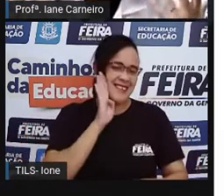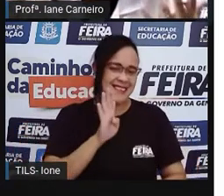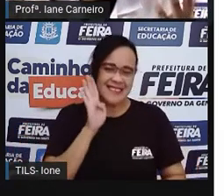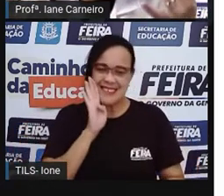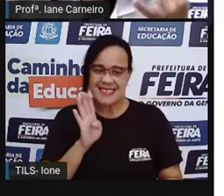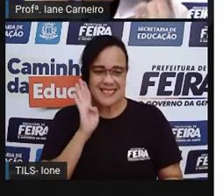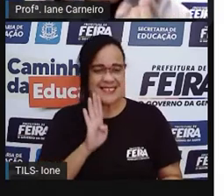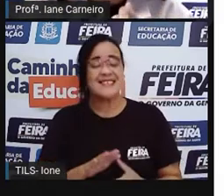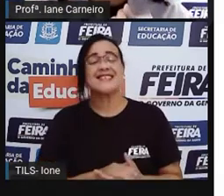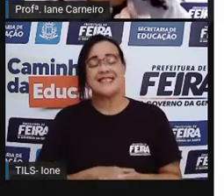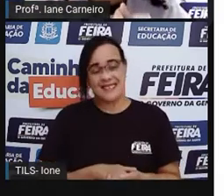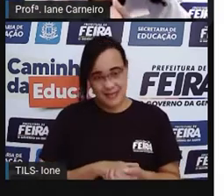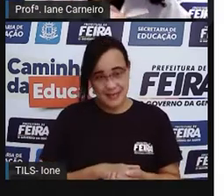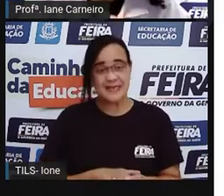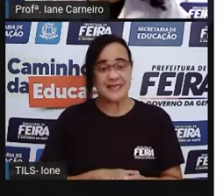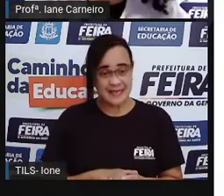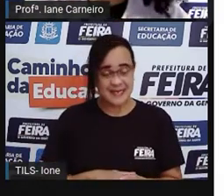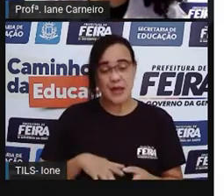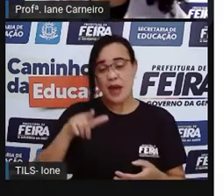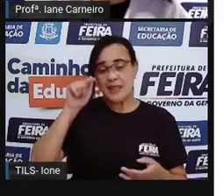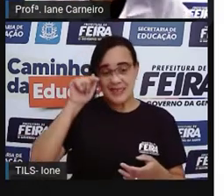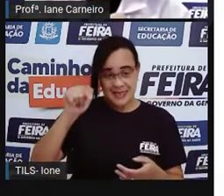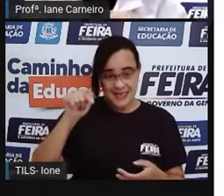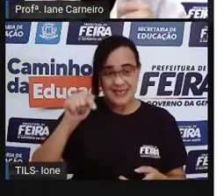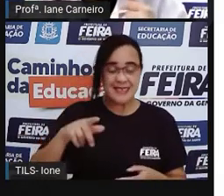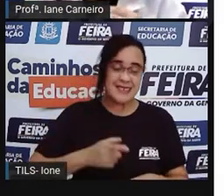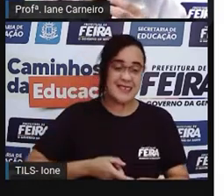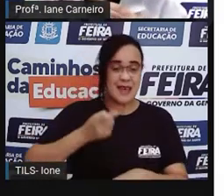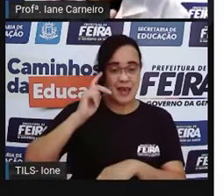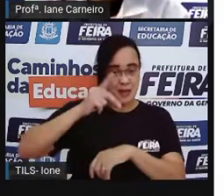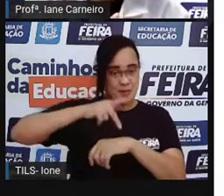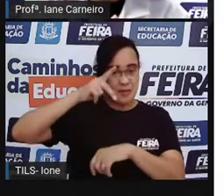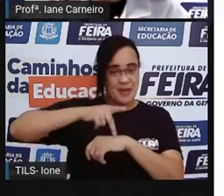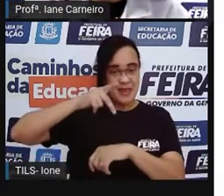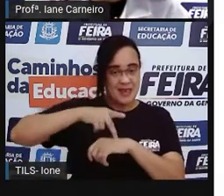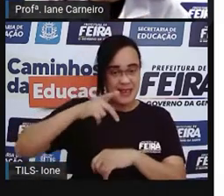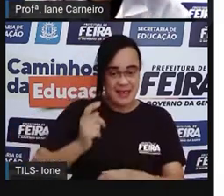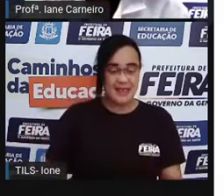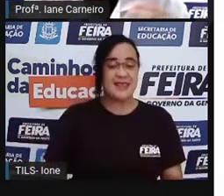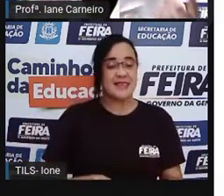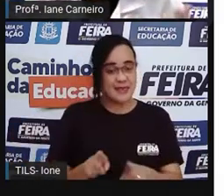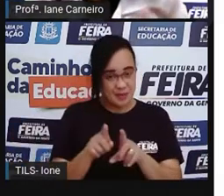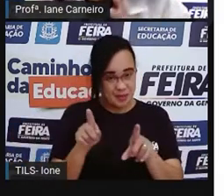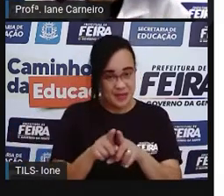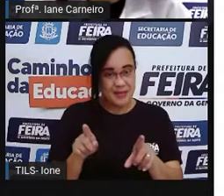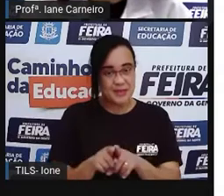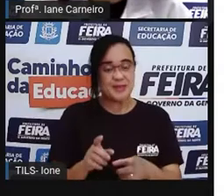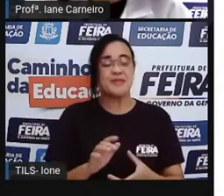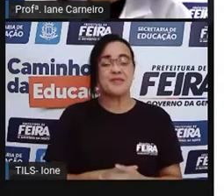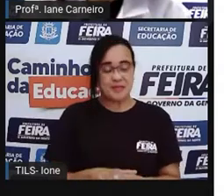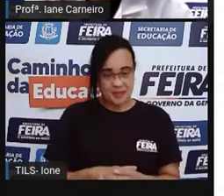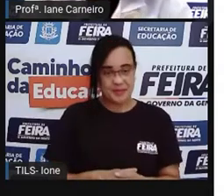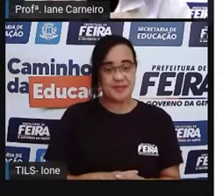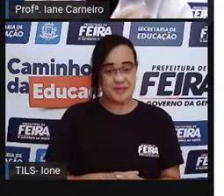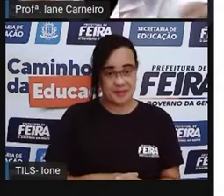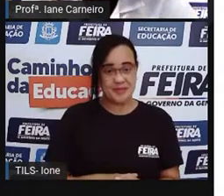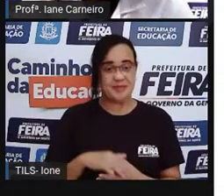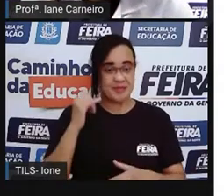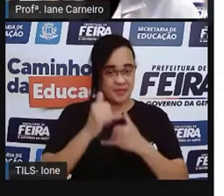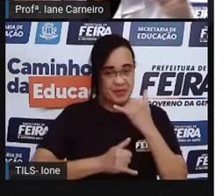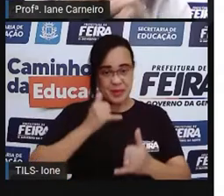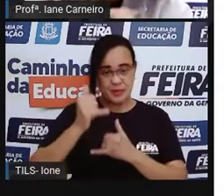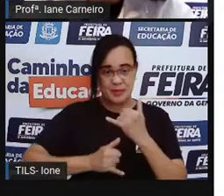Também a brincava de sete pedras, né? Era uma brincadeira bem legal. Também a brincava de